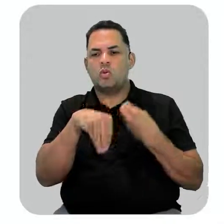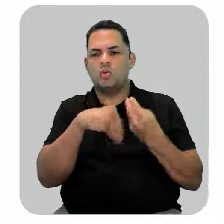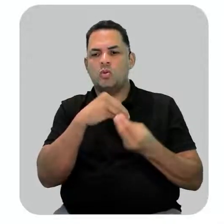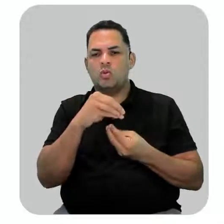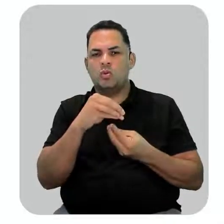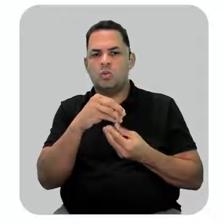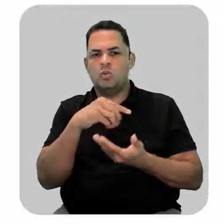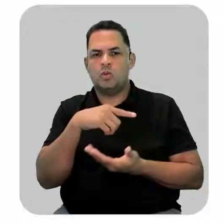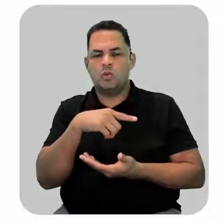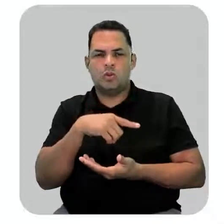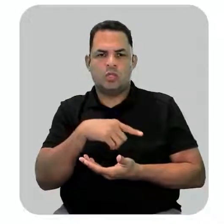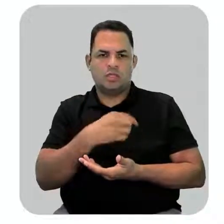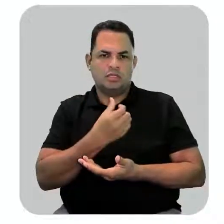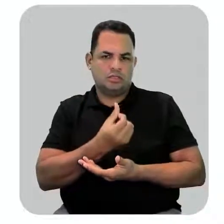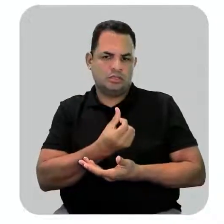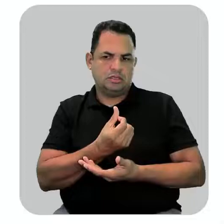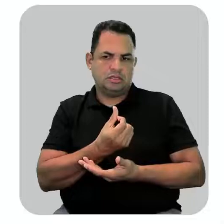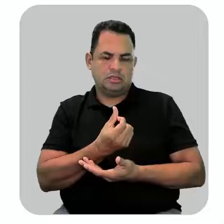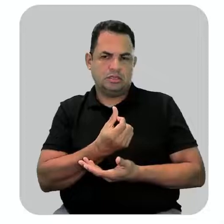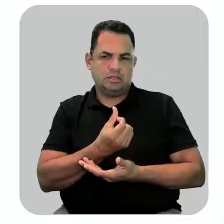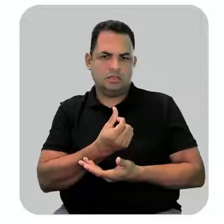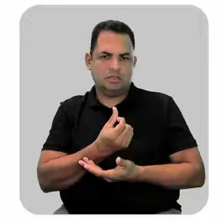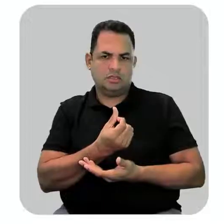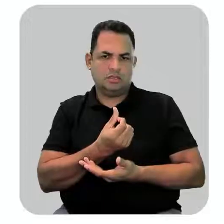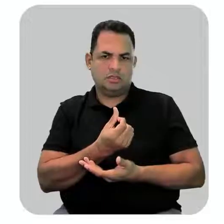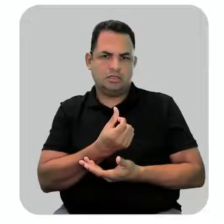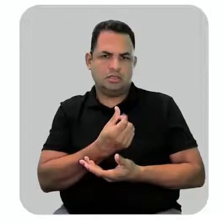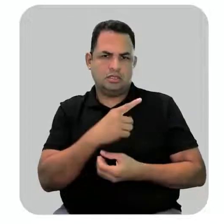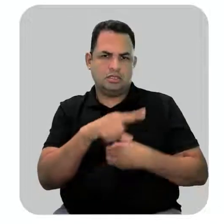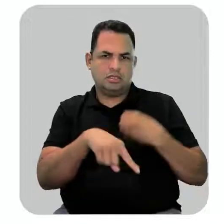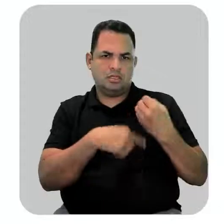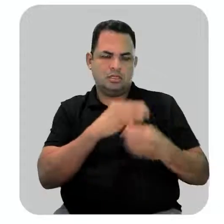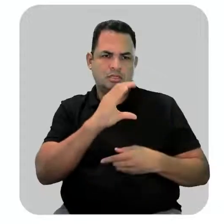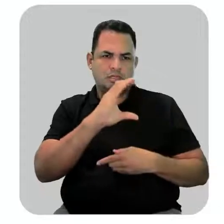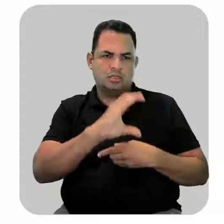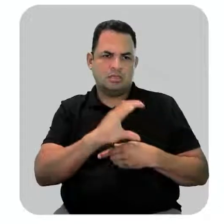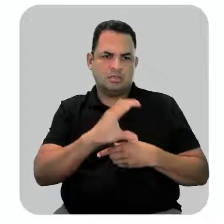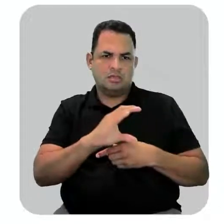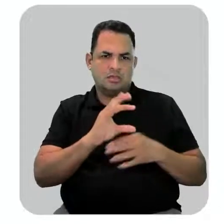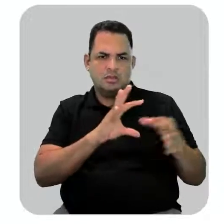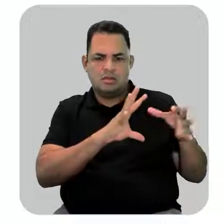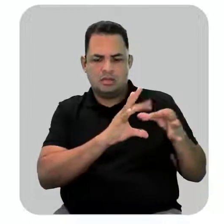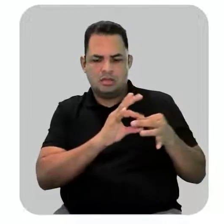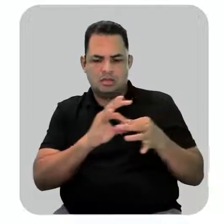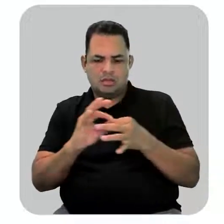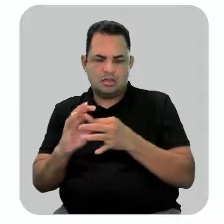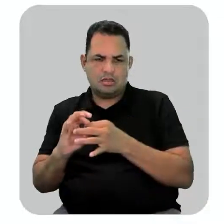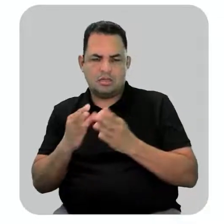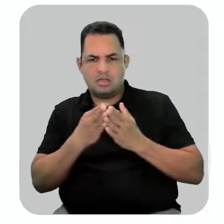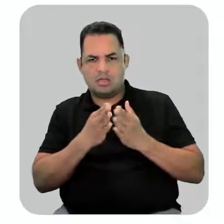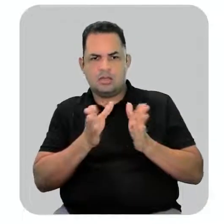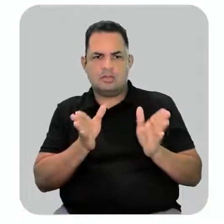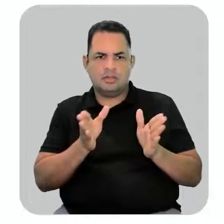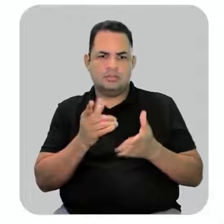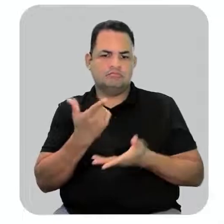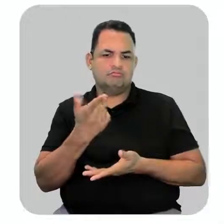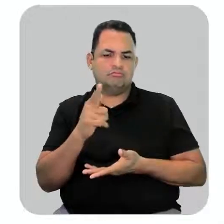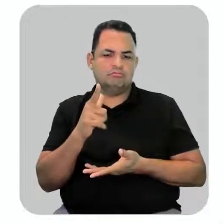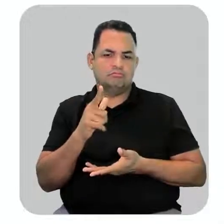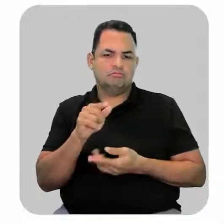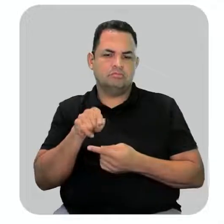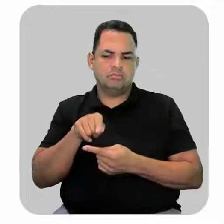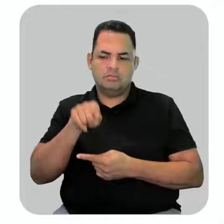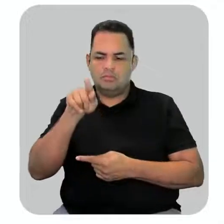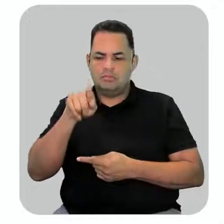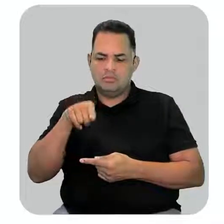seis átomos de carbono, uma cadeia aberta, saturada, ou seja, não tem ligação